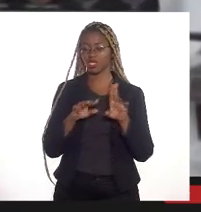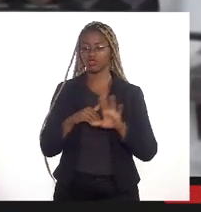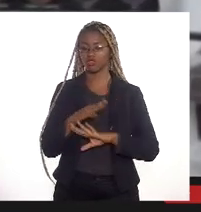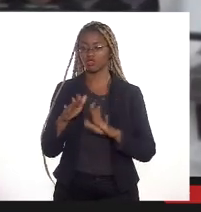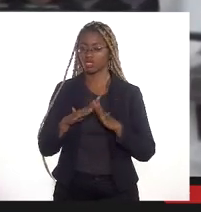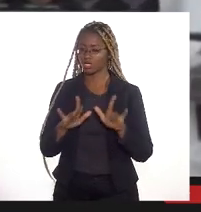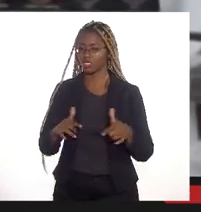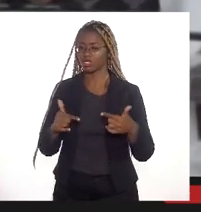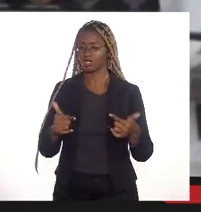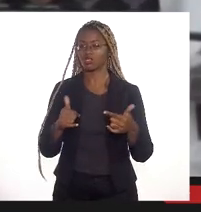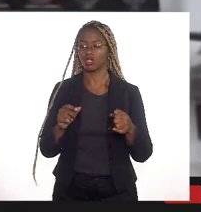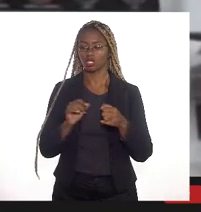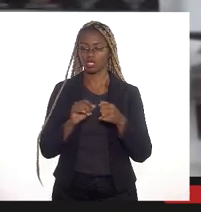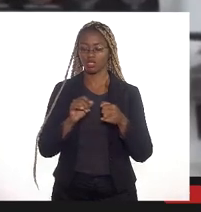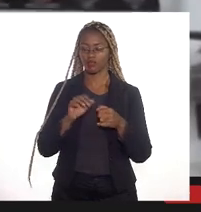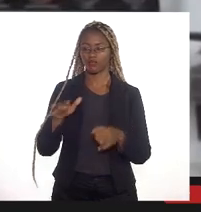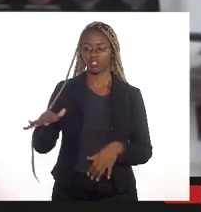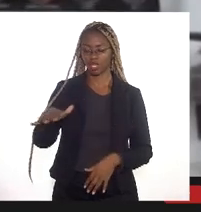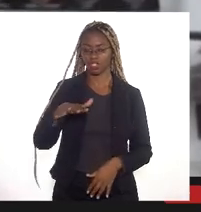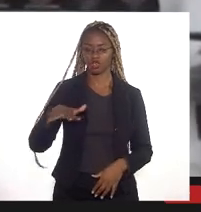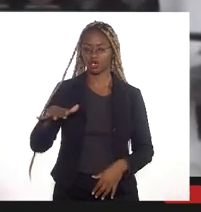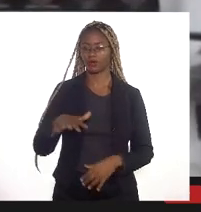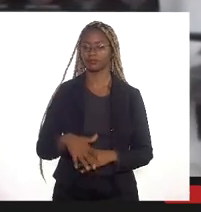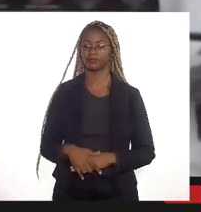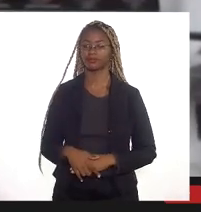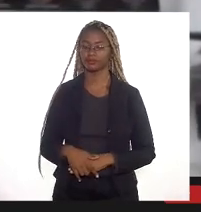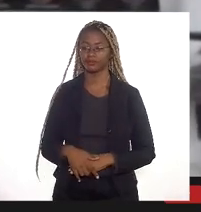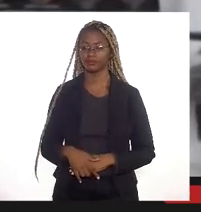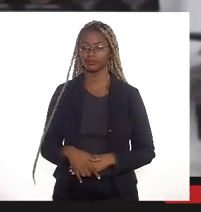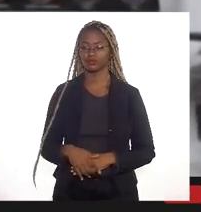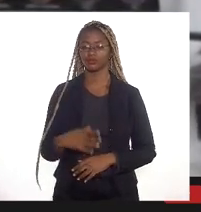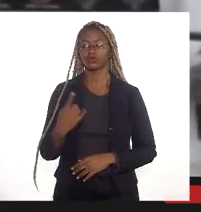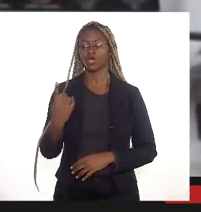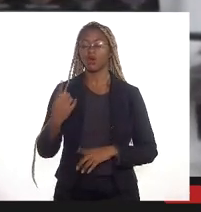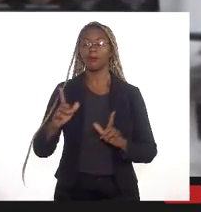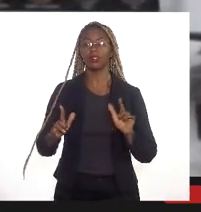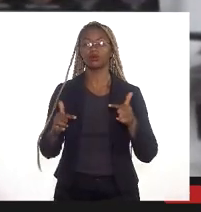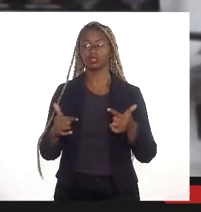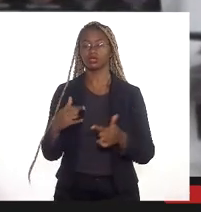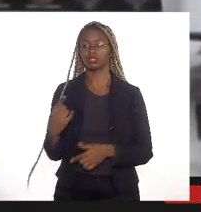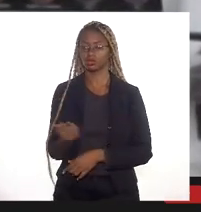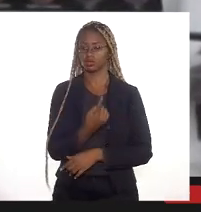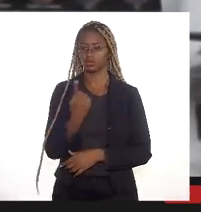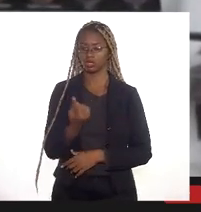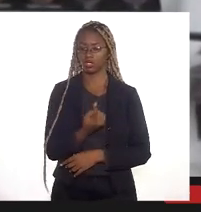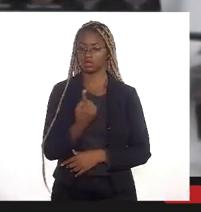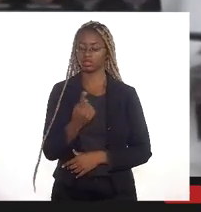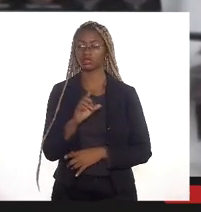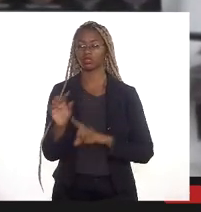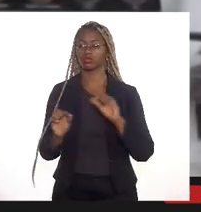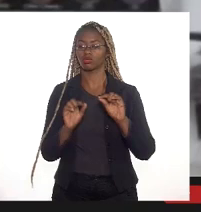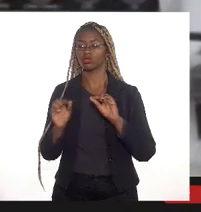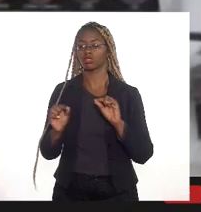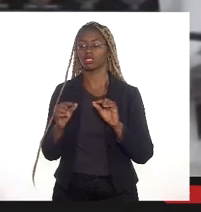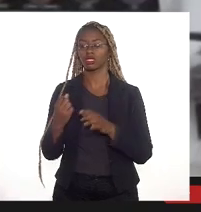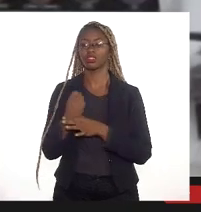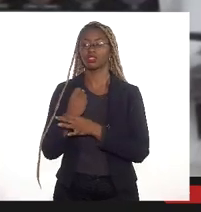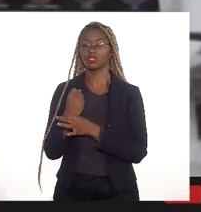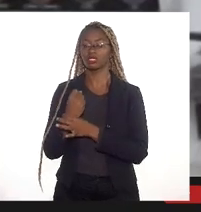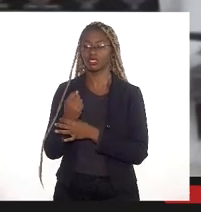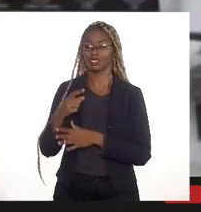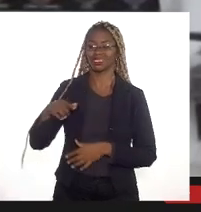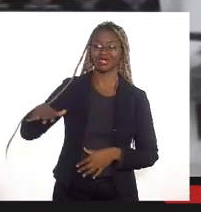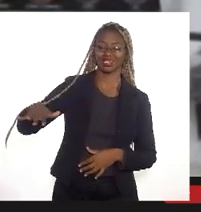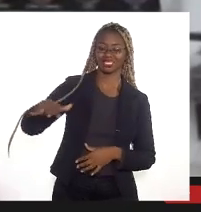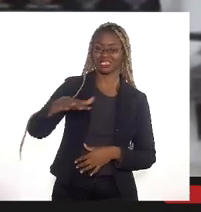que a gente pretende naquela região ali uma das nossas ações naquela região é garantir com que a densidade daquela área